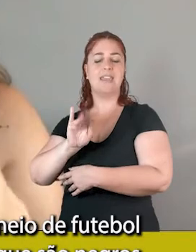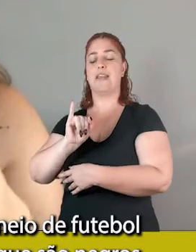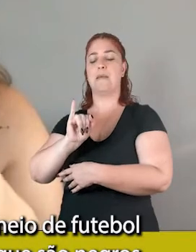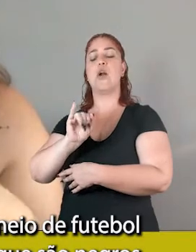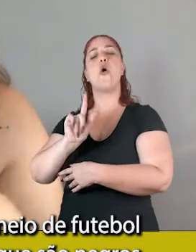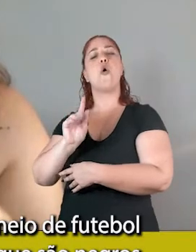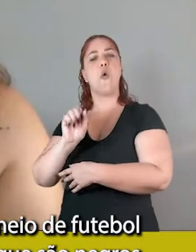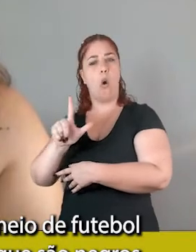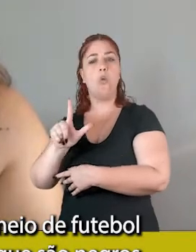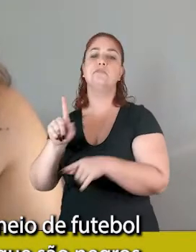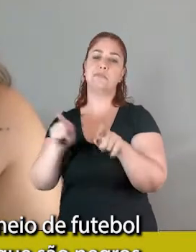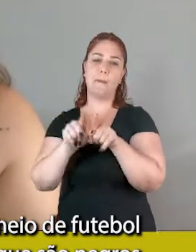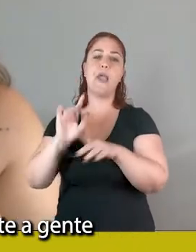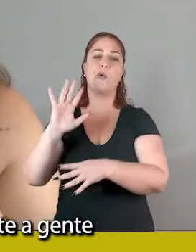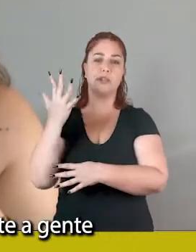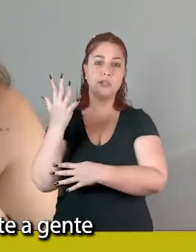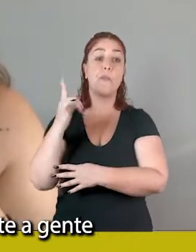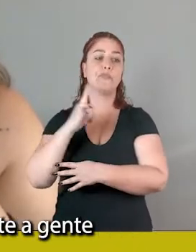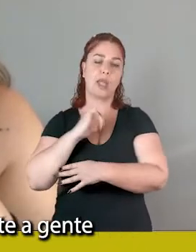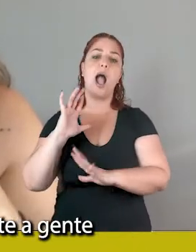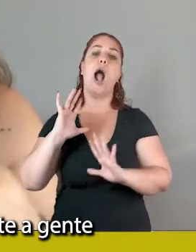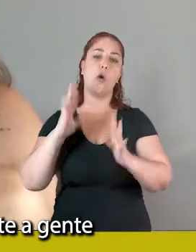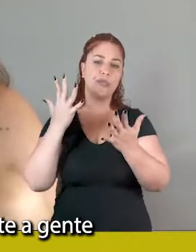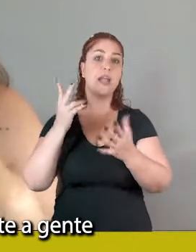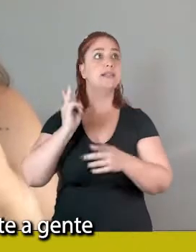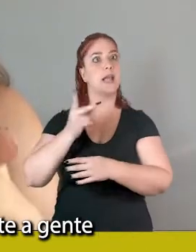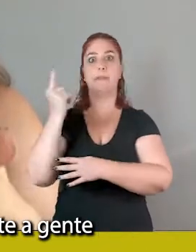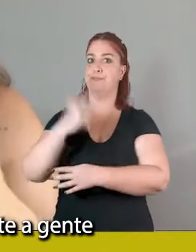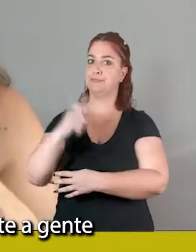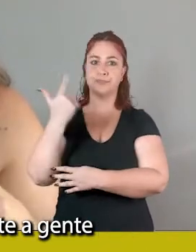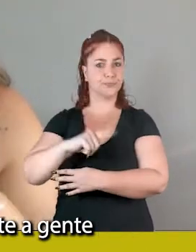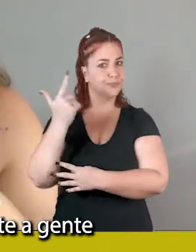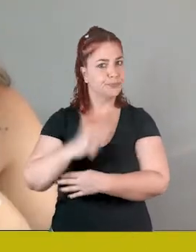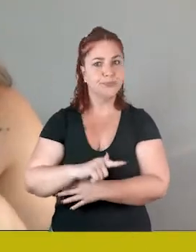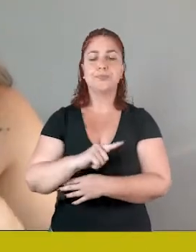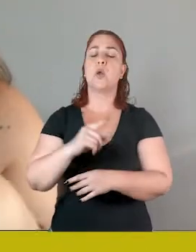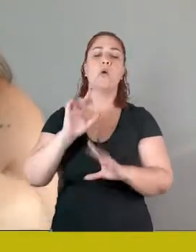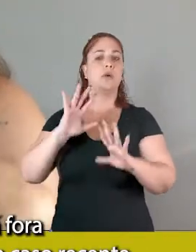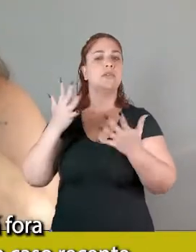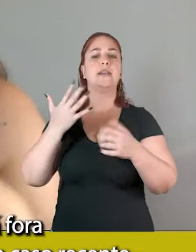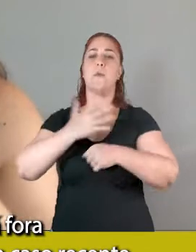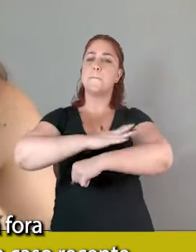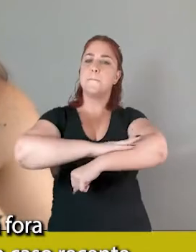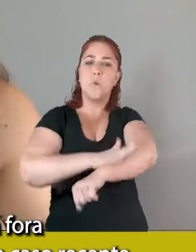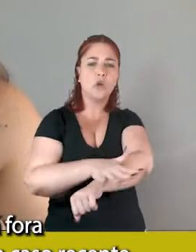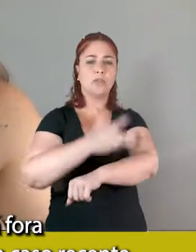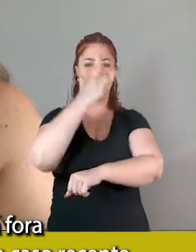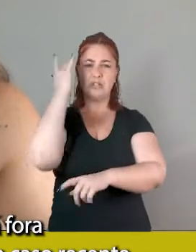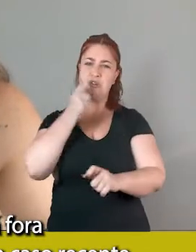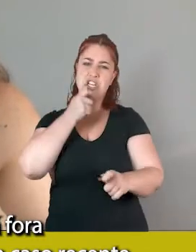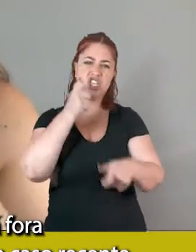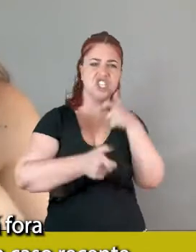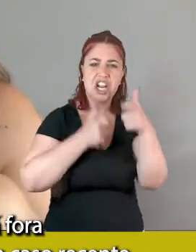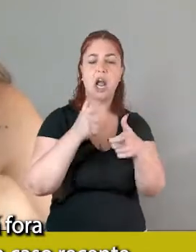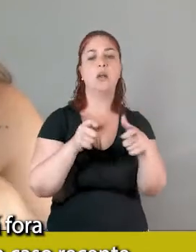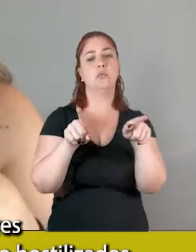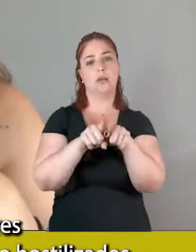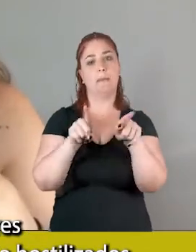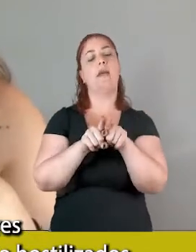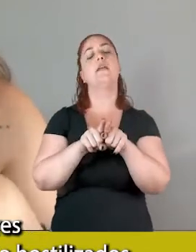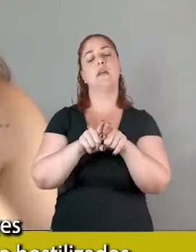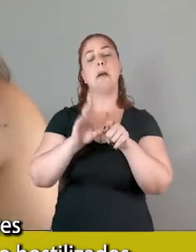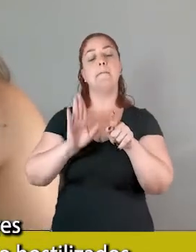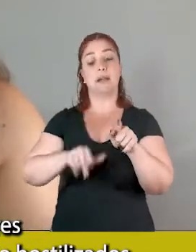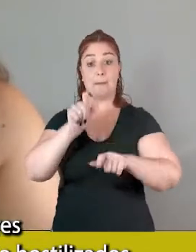tem vários jogadores que são negros, isso é algo que se repete, a gente vê lá fora, viu, pelo menos lá fora, acho que não tem nenhum caso recente,